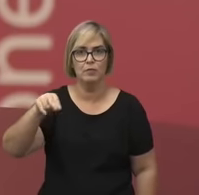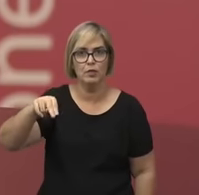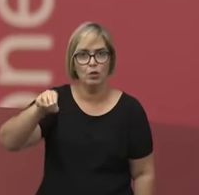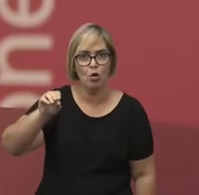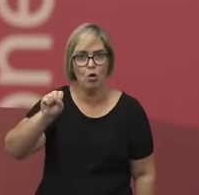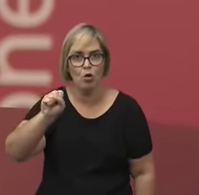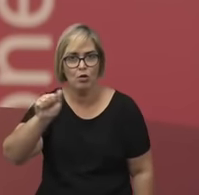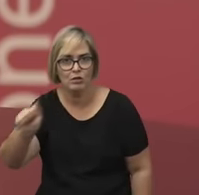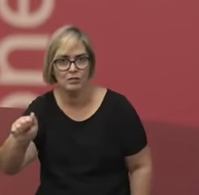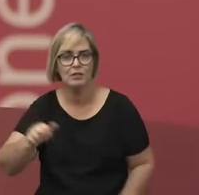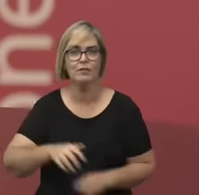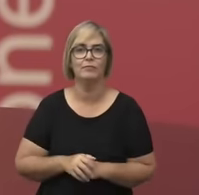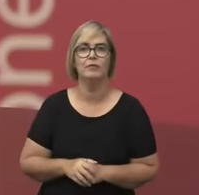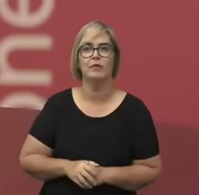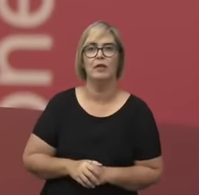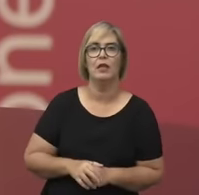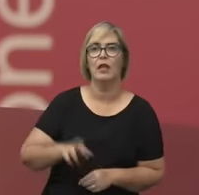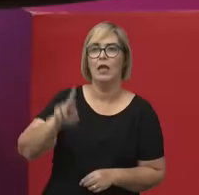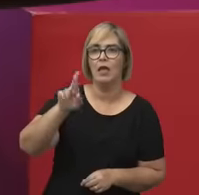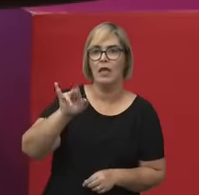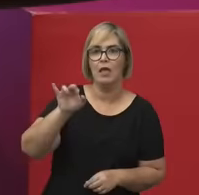certamente, Hume, Locke, Berkeley.